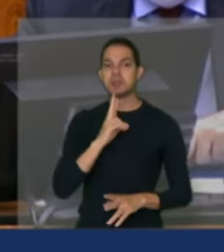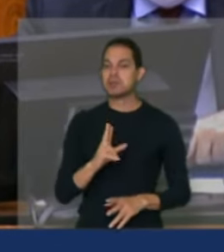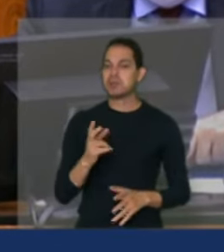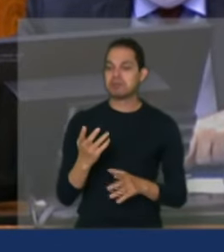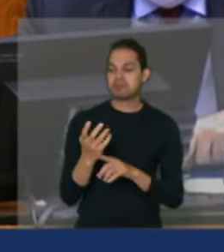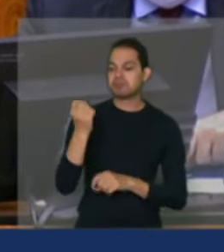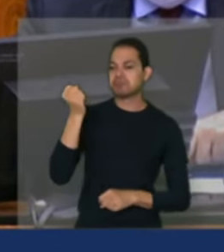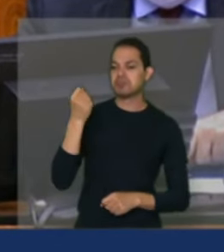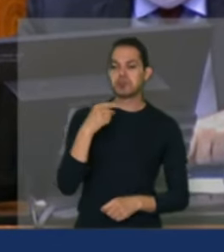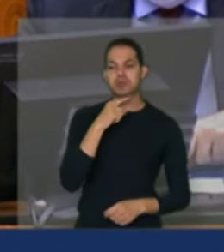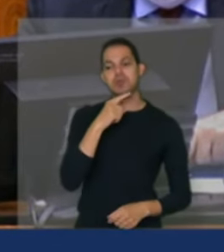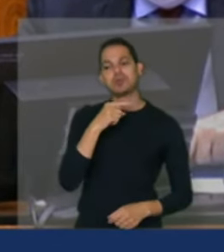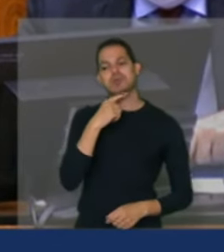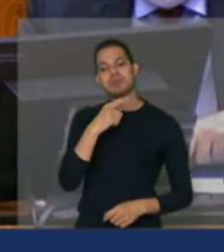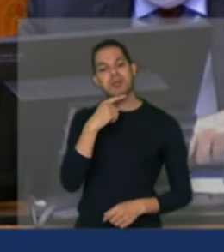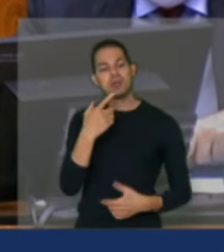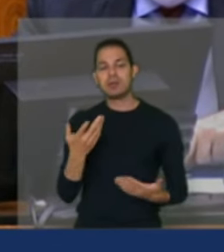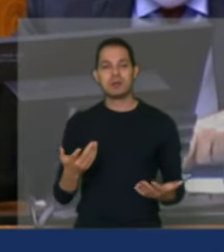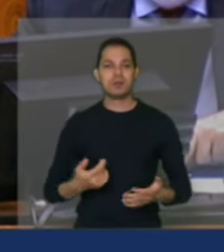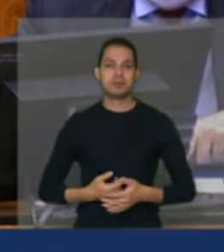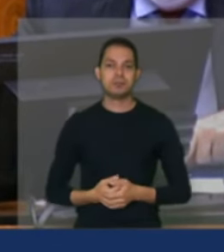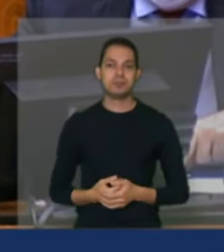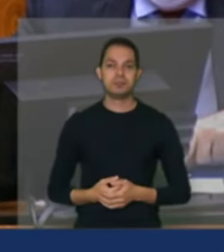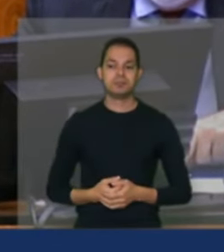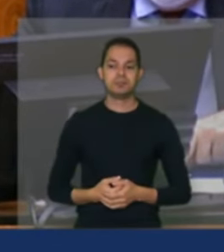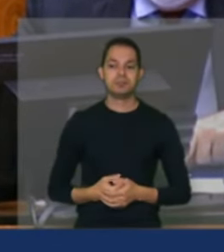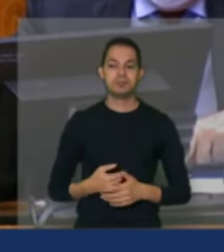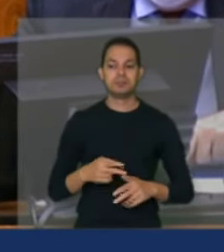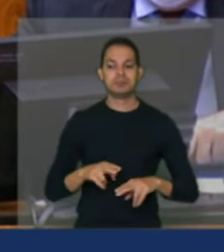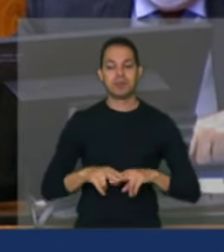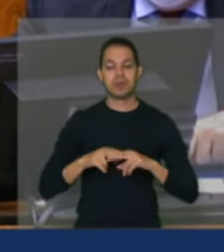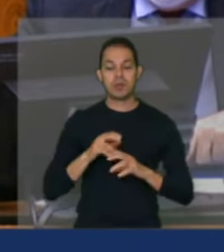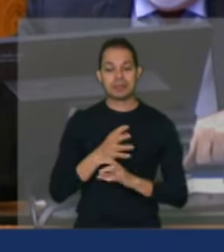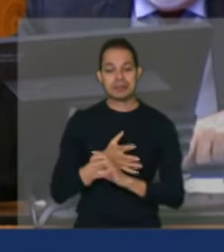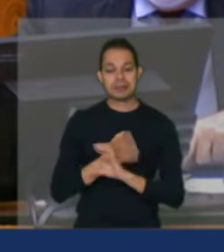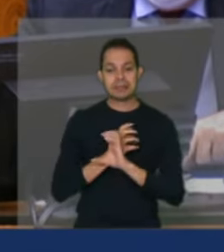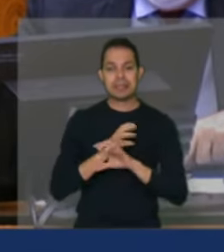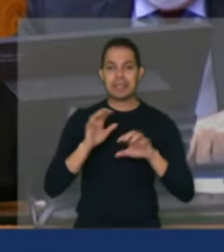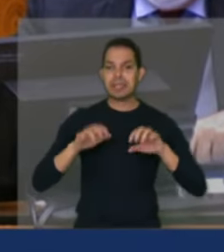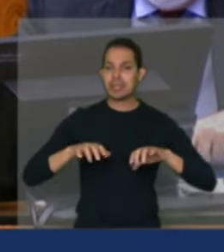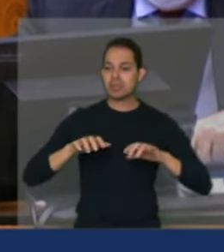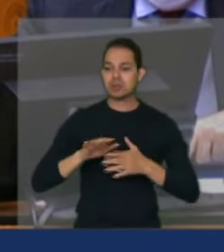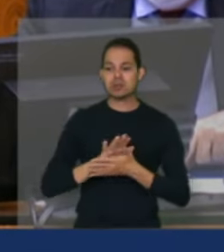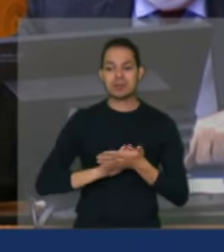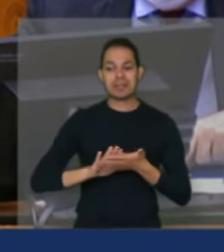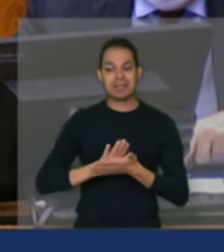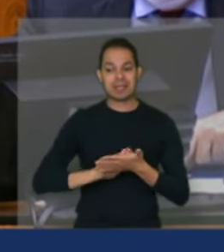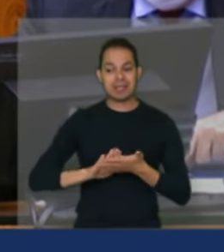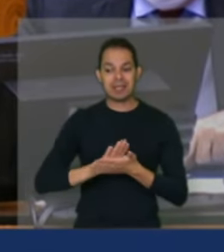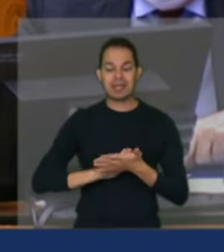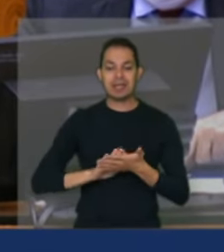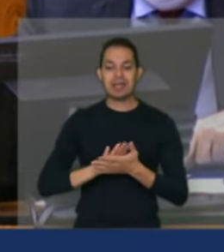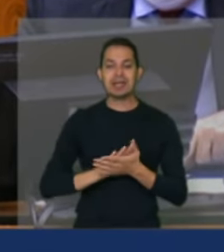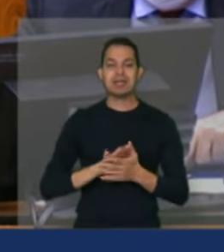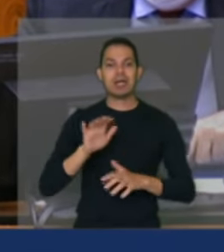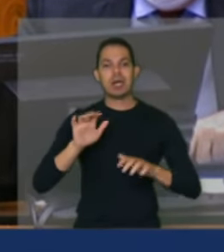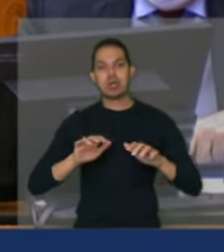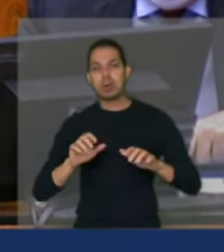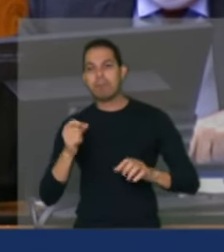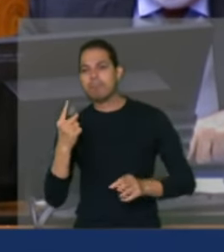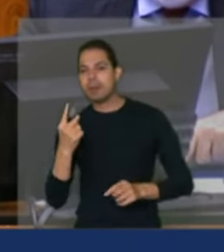tiveram a sua safra por conta da seca por conta da forma irregular das chuvas no